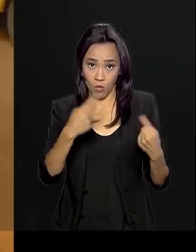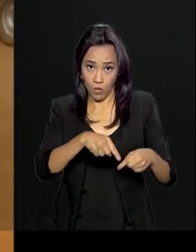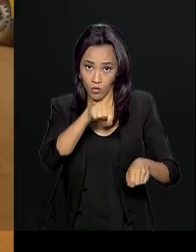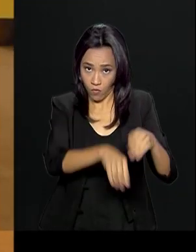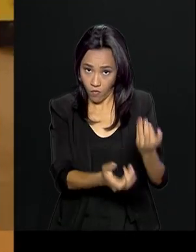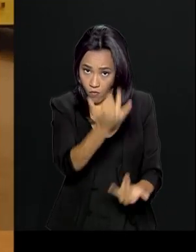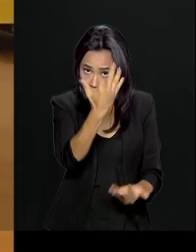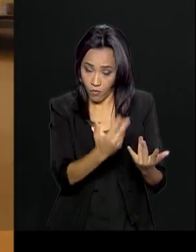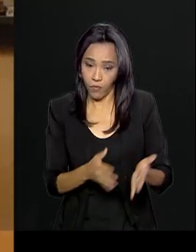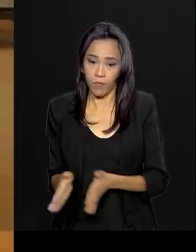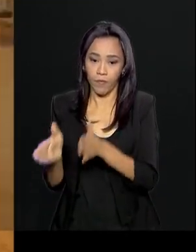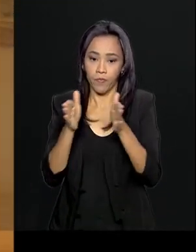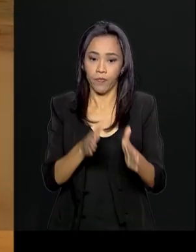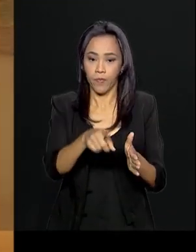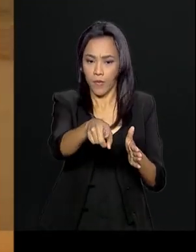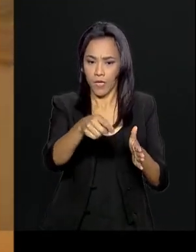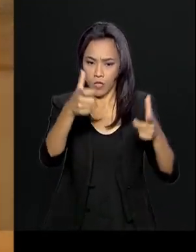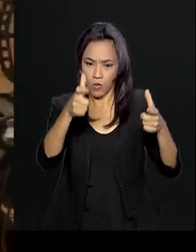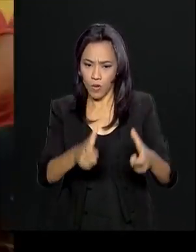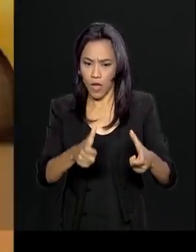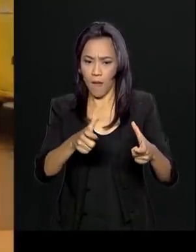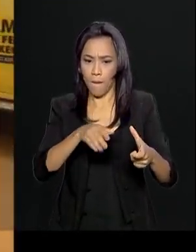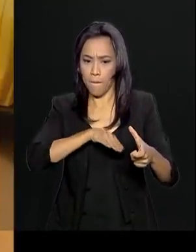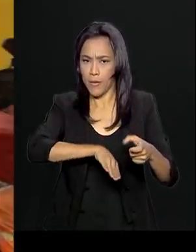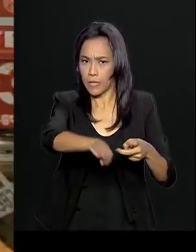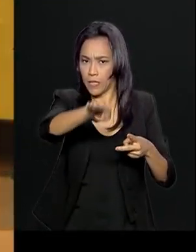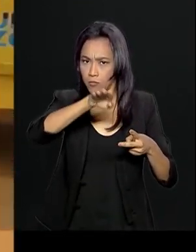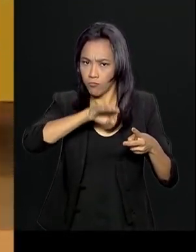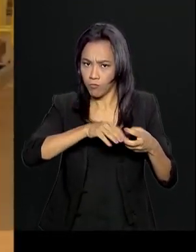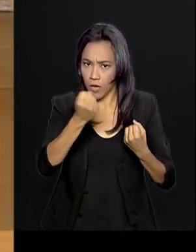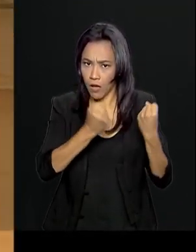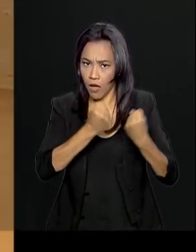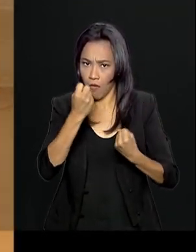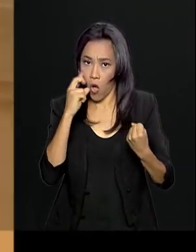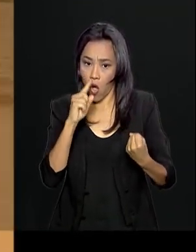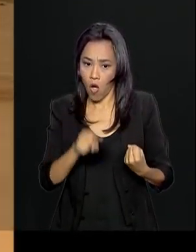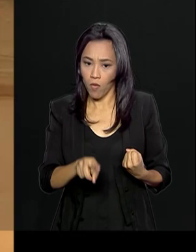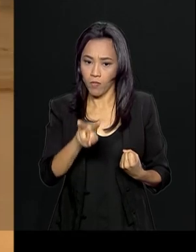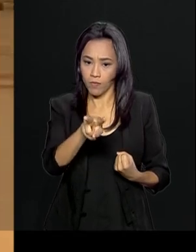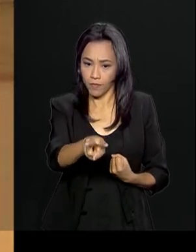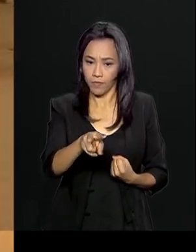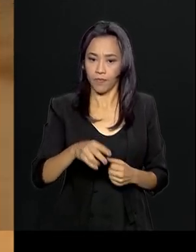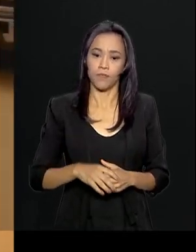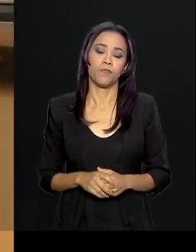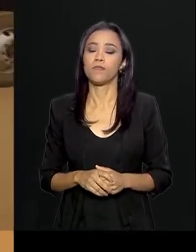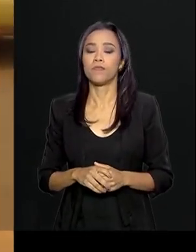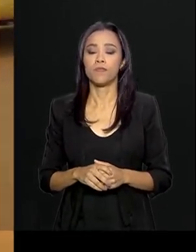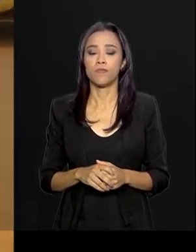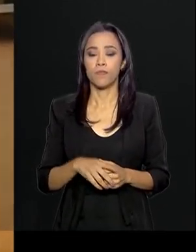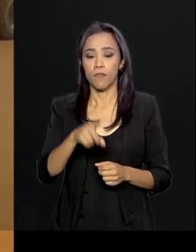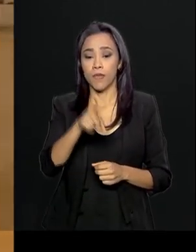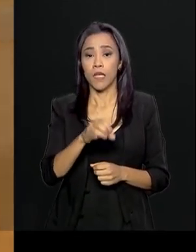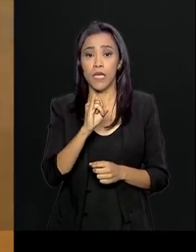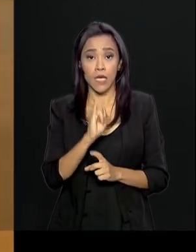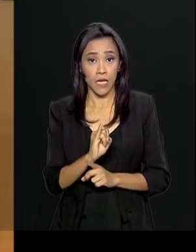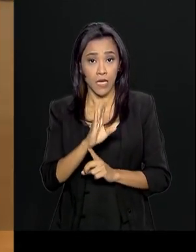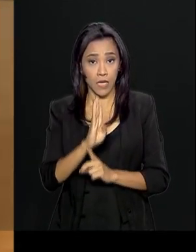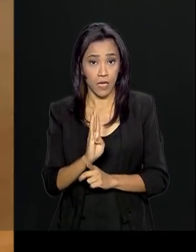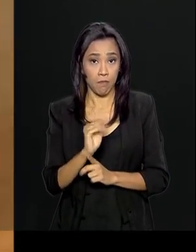Está entrando aqui na Vila Samuel. Olha aí, Tizê. Olha aí. Pré-fogo, Ibama.